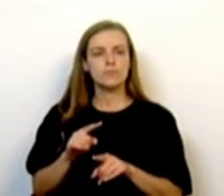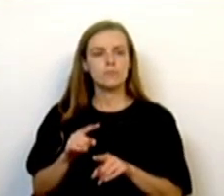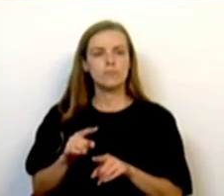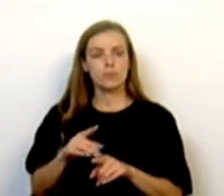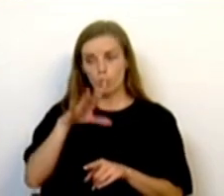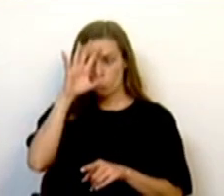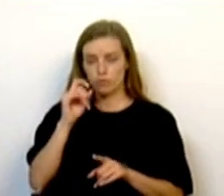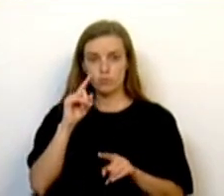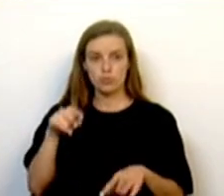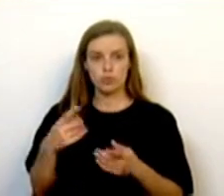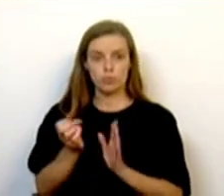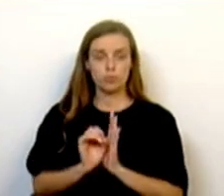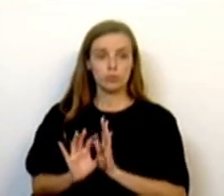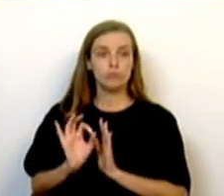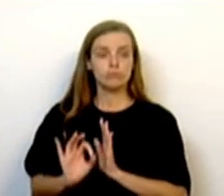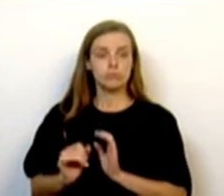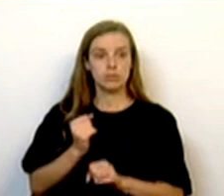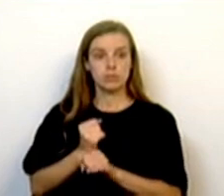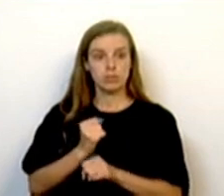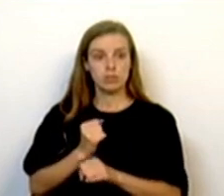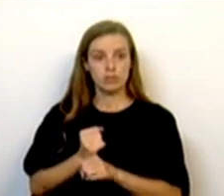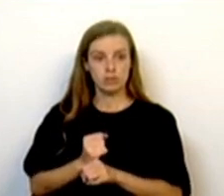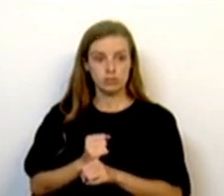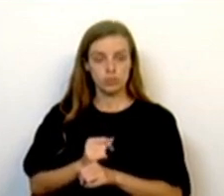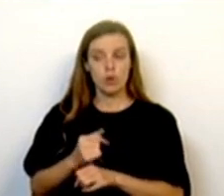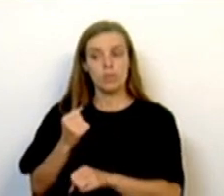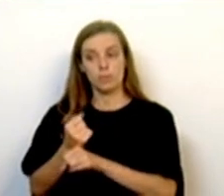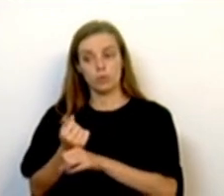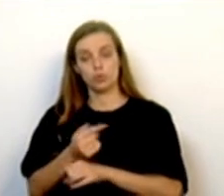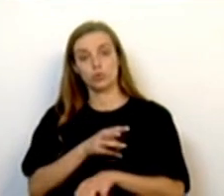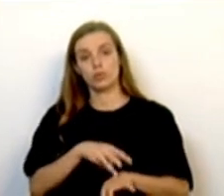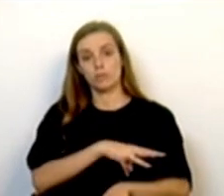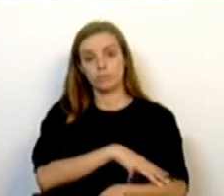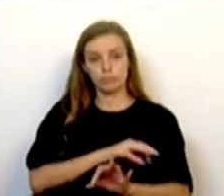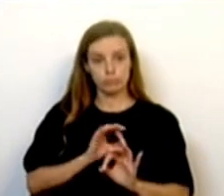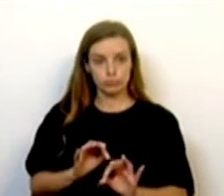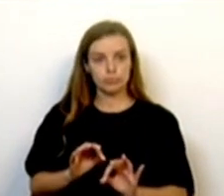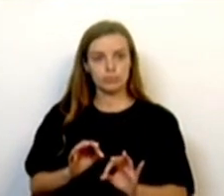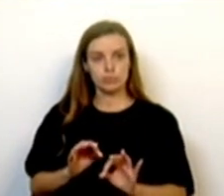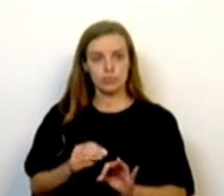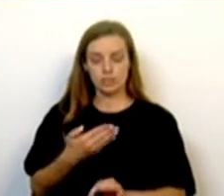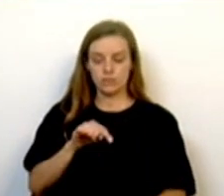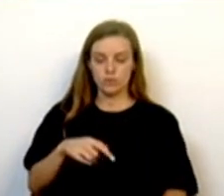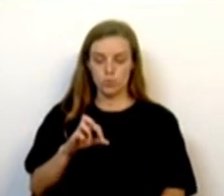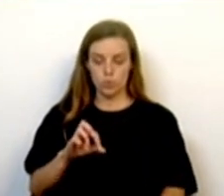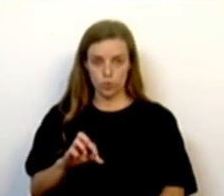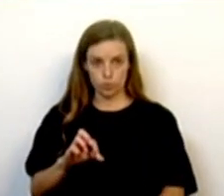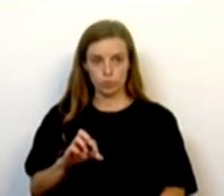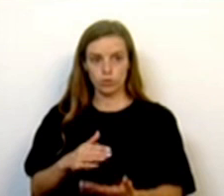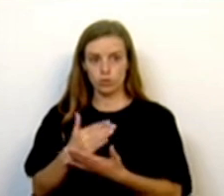Governo, uma portaria das condições de trabalho para os chamados trabalhadores administrativos, que preconiza aumentos entre 7,8% a 8